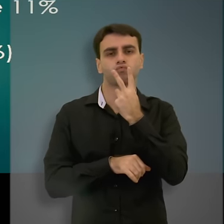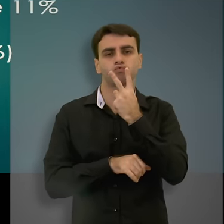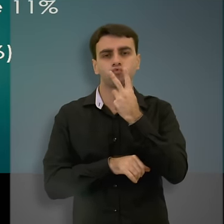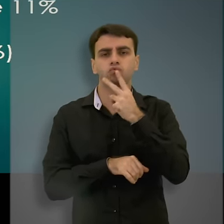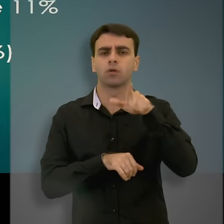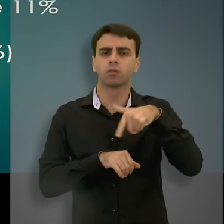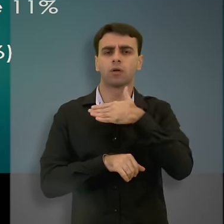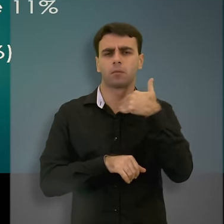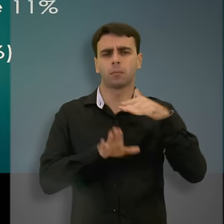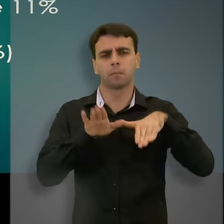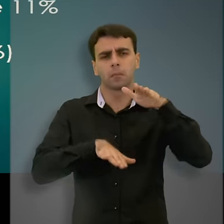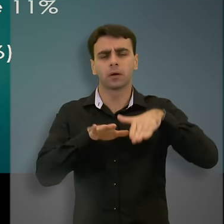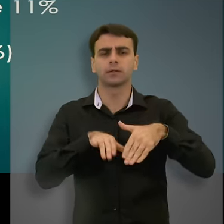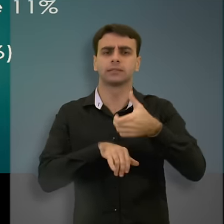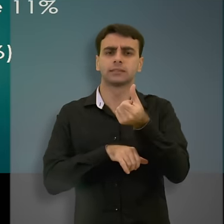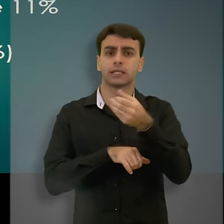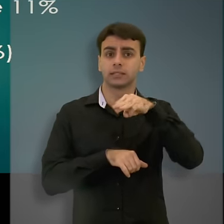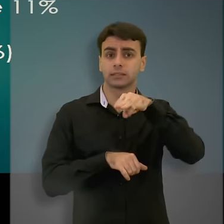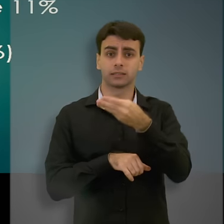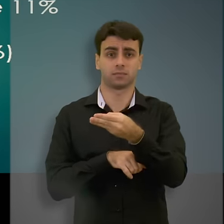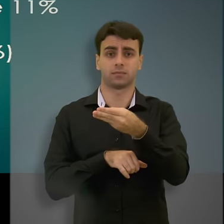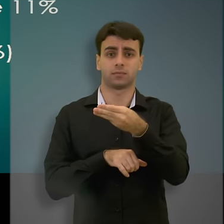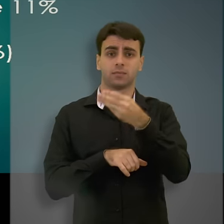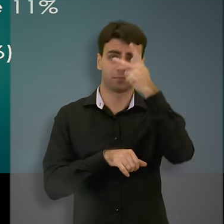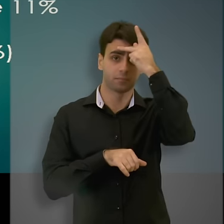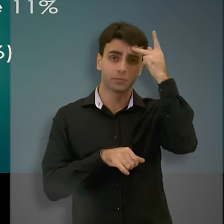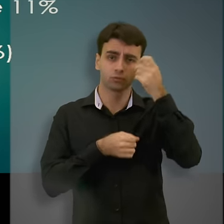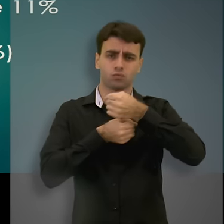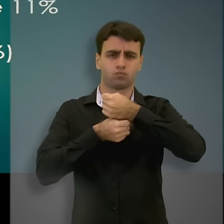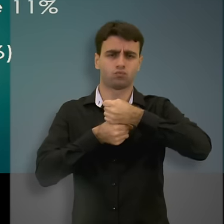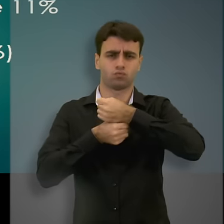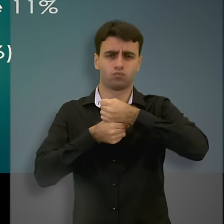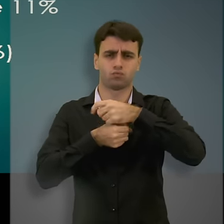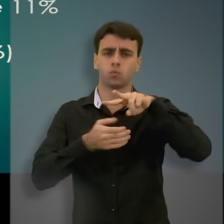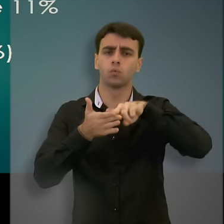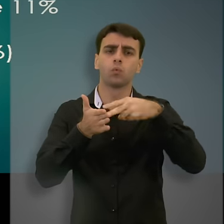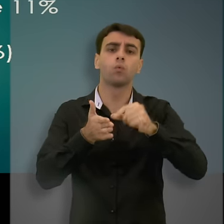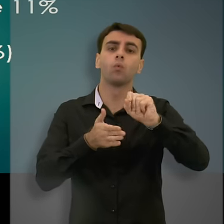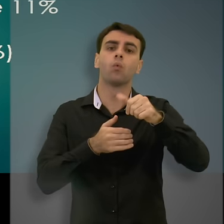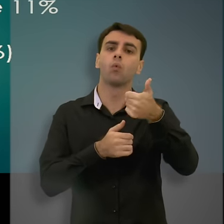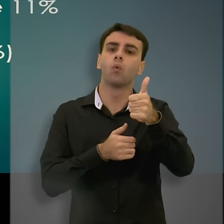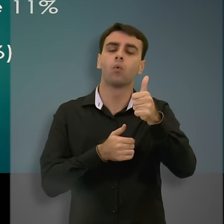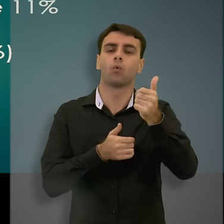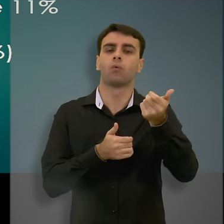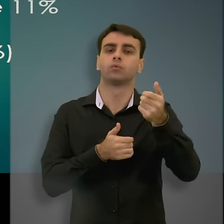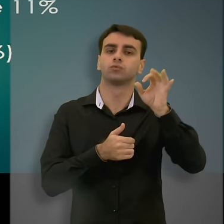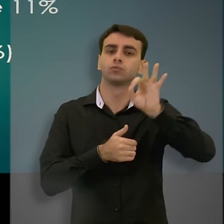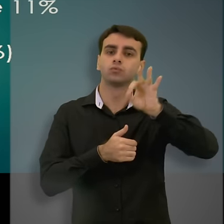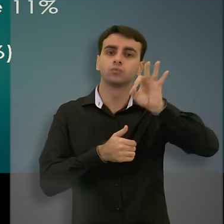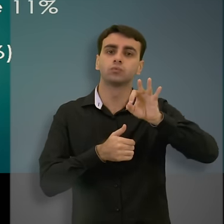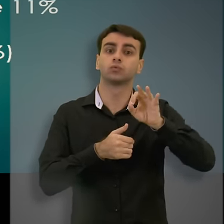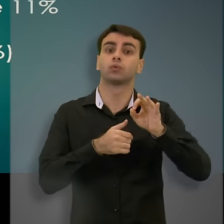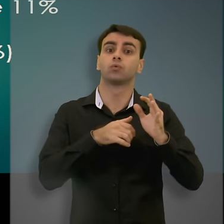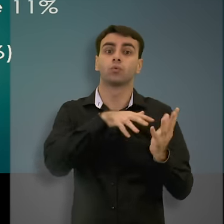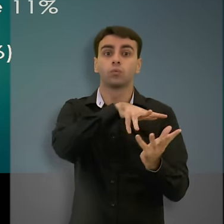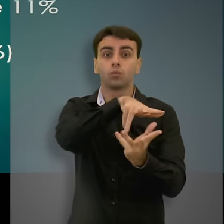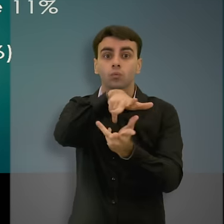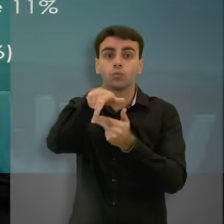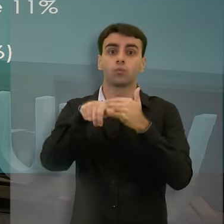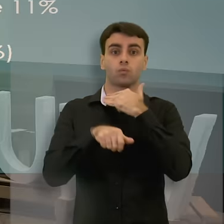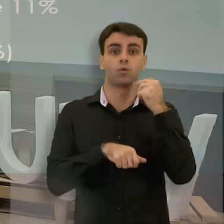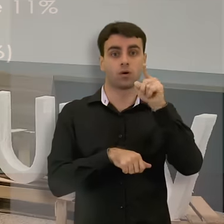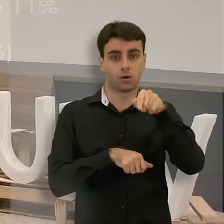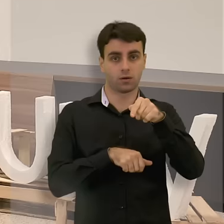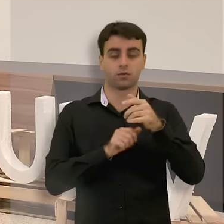mata cerca de 6 milhões de pessoas por ano. Isso significa 11% de todas as mortes no mundo.